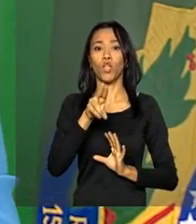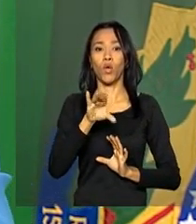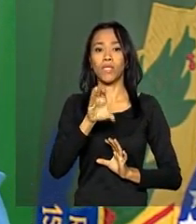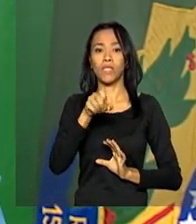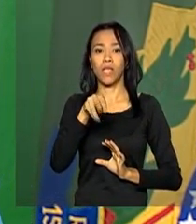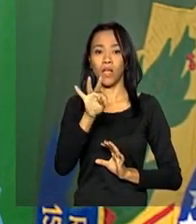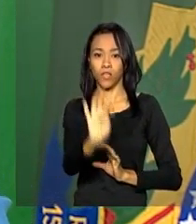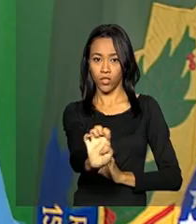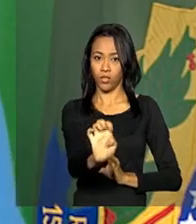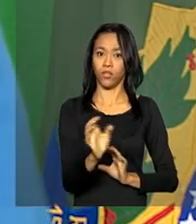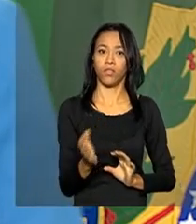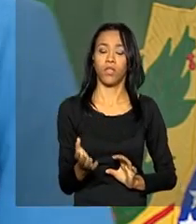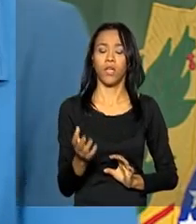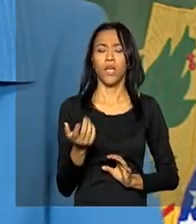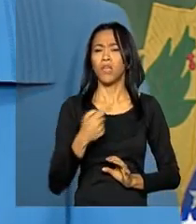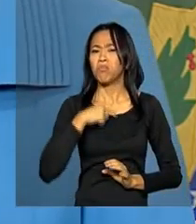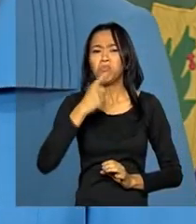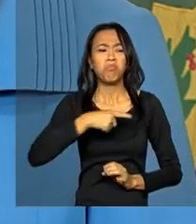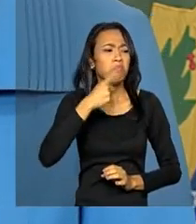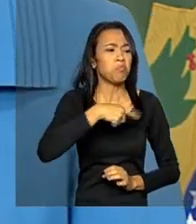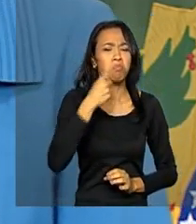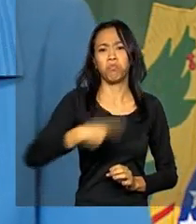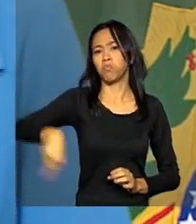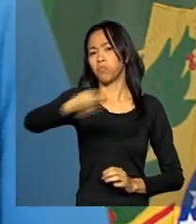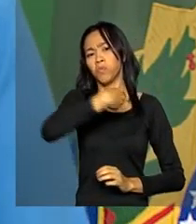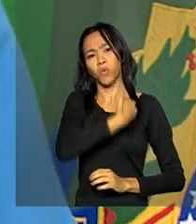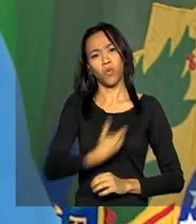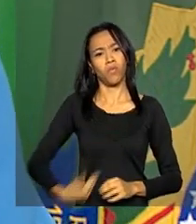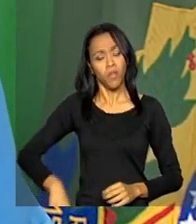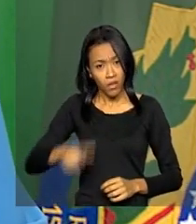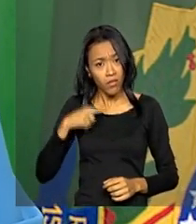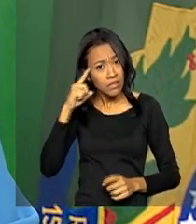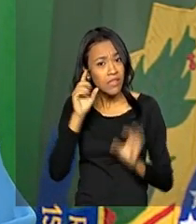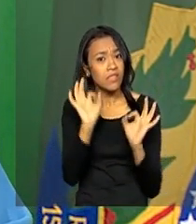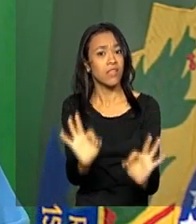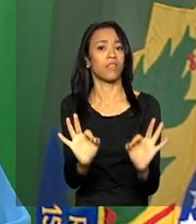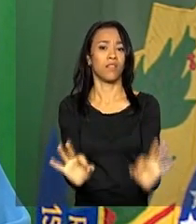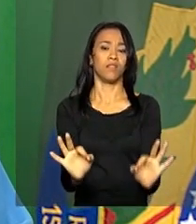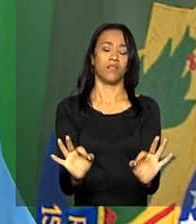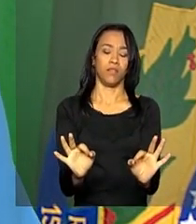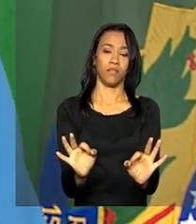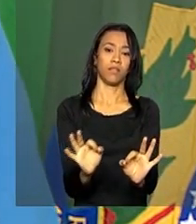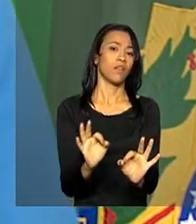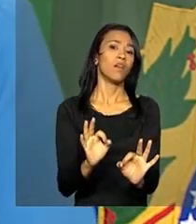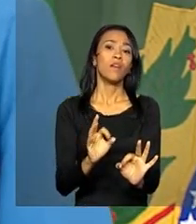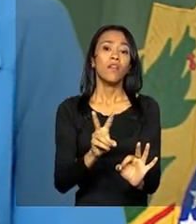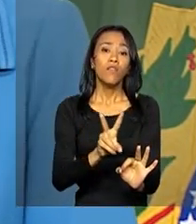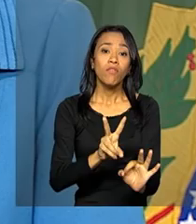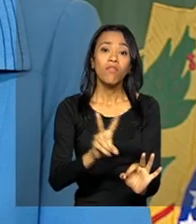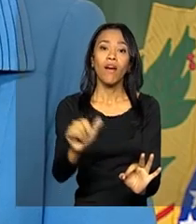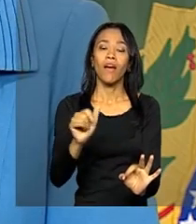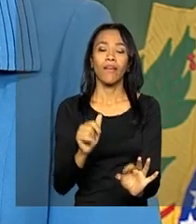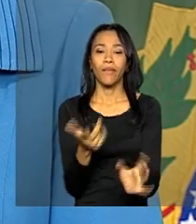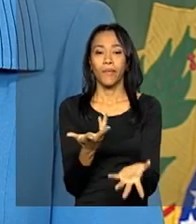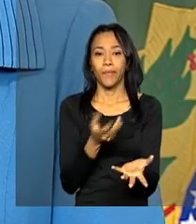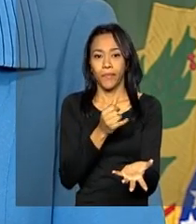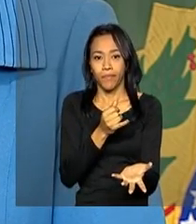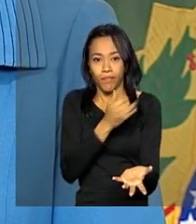Nenhum governo, eu tenho certeza disso, será legítimo, será um governo